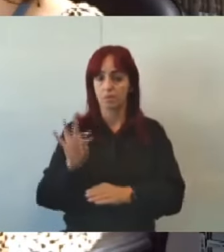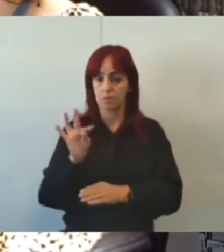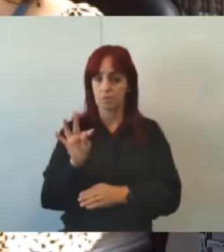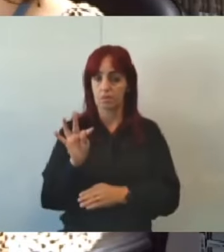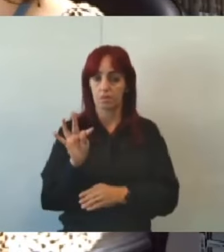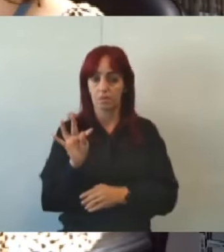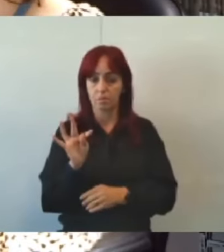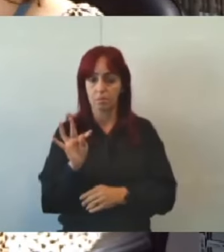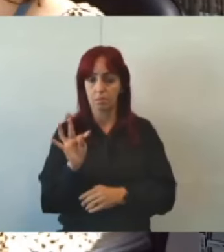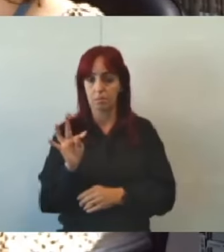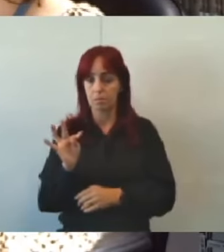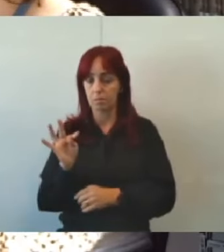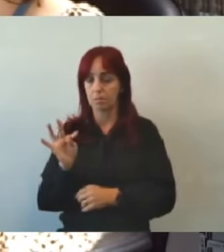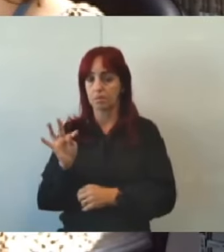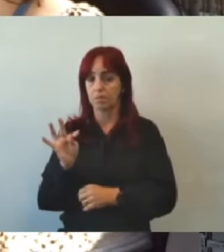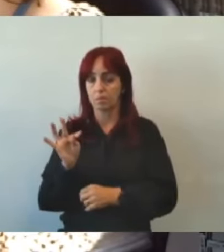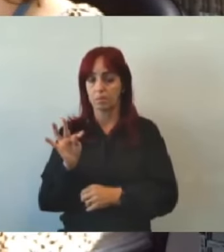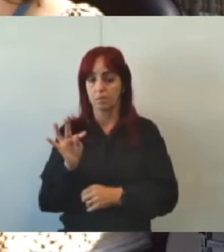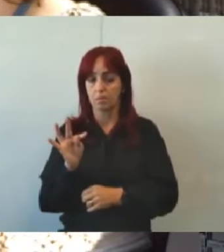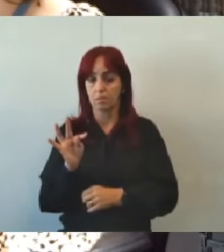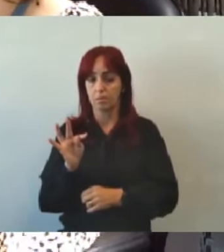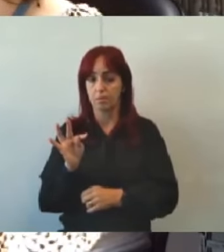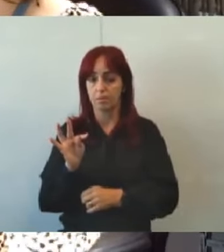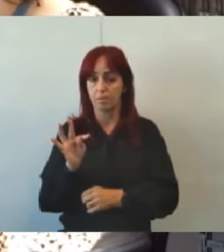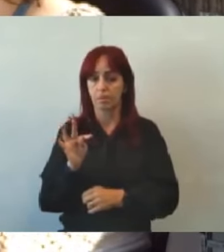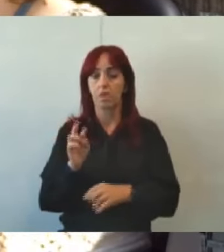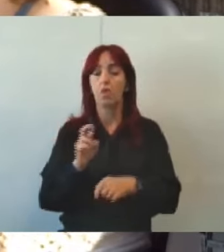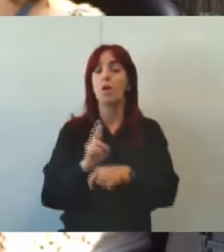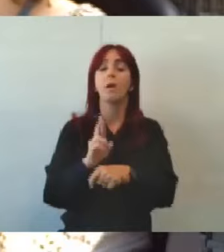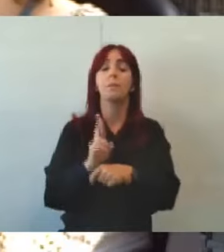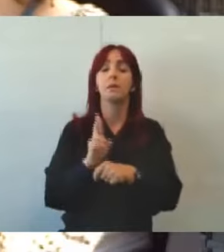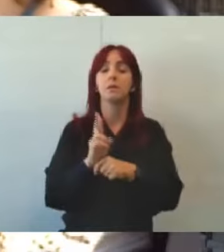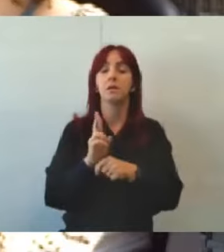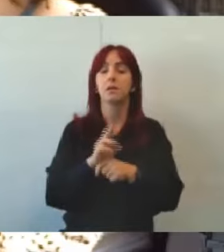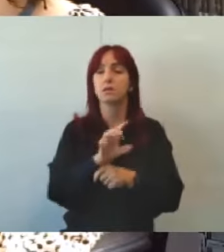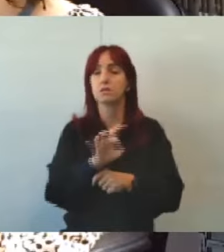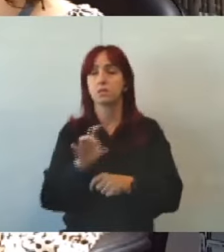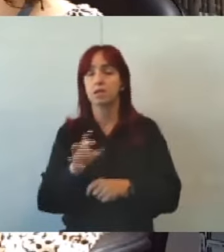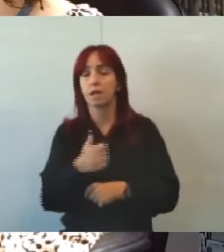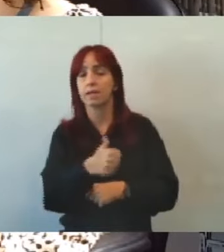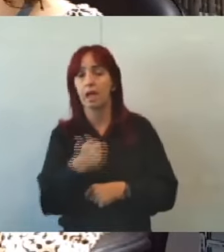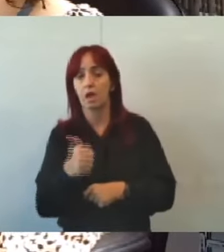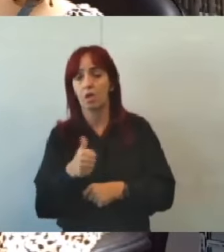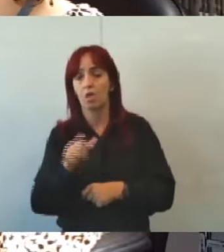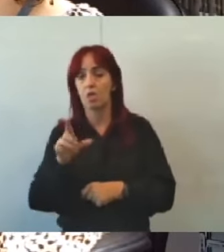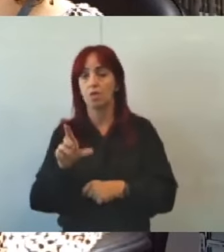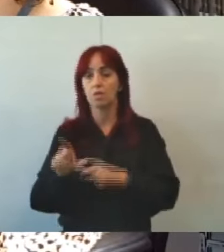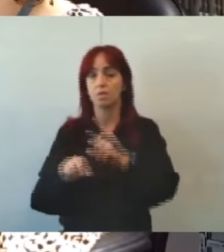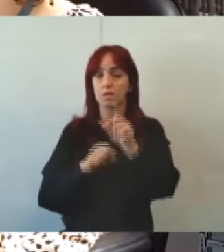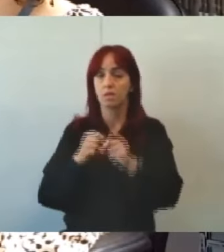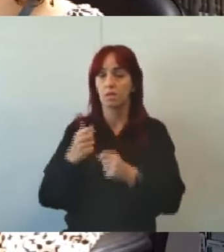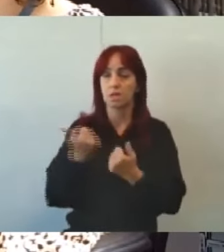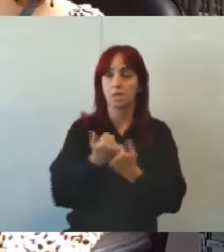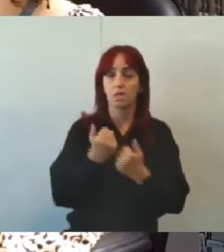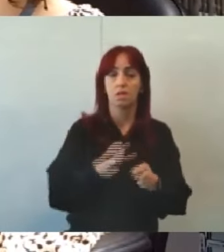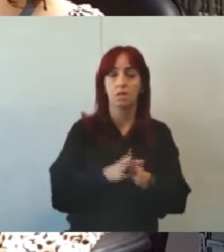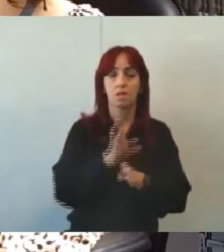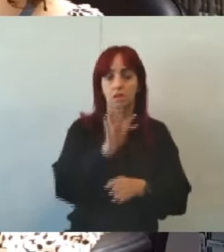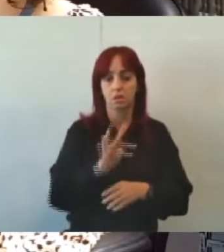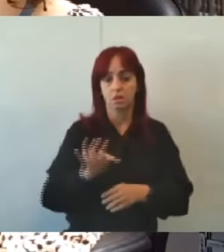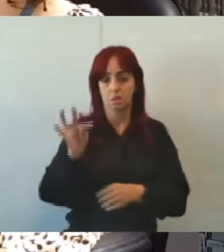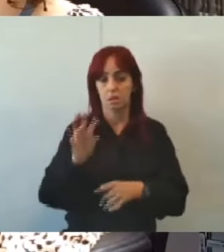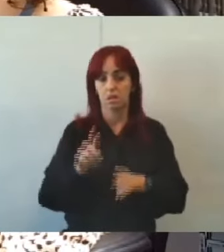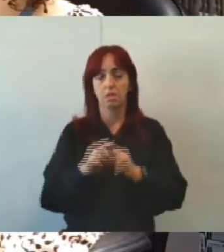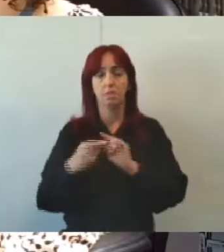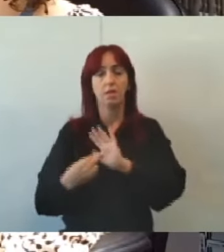titular titular mesmo um representante de cada uma das 11 seguintes colocadas para o conselheiro suplente e a representação da